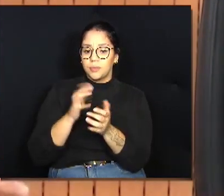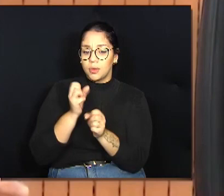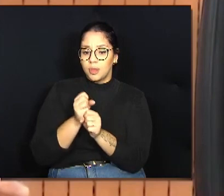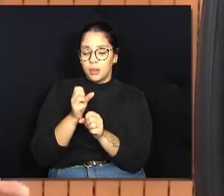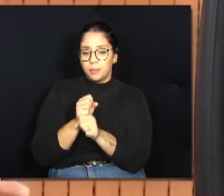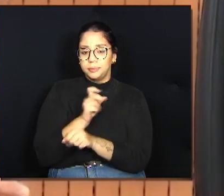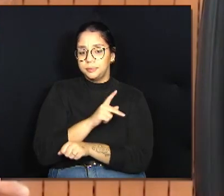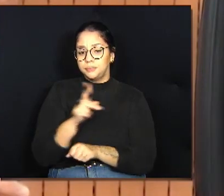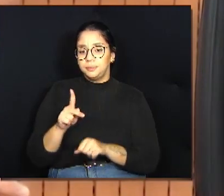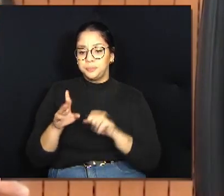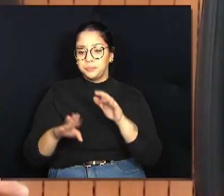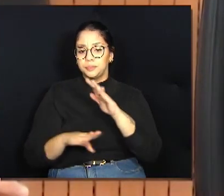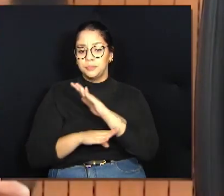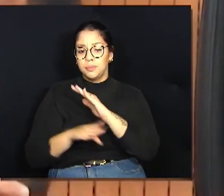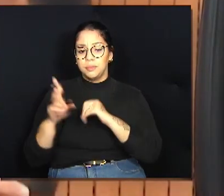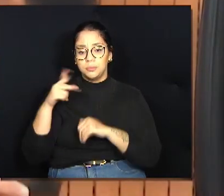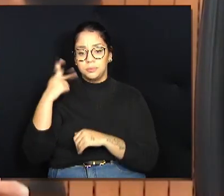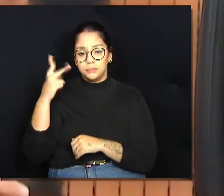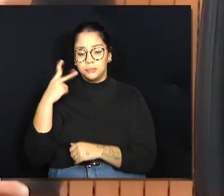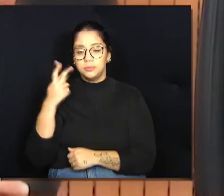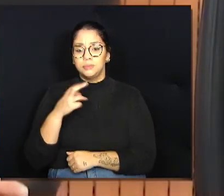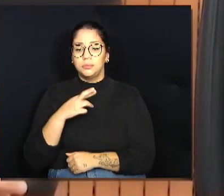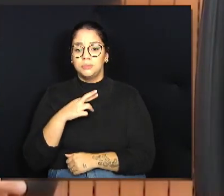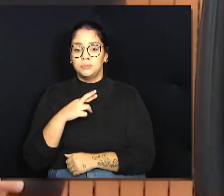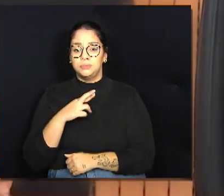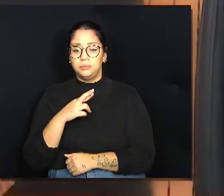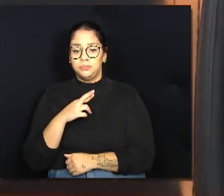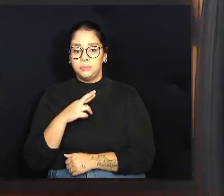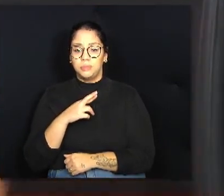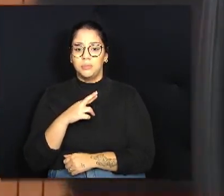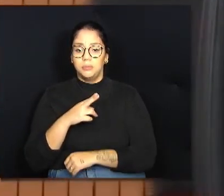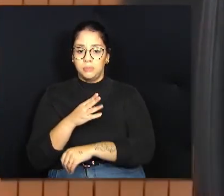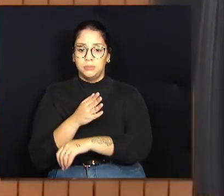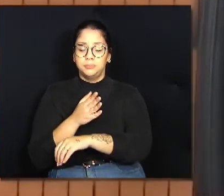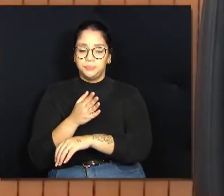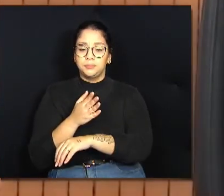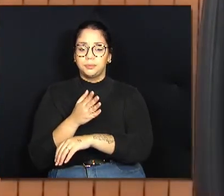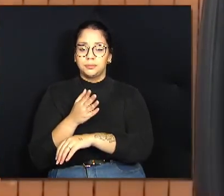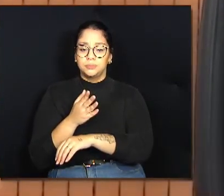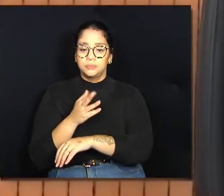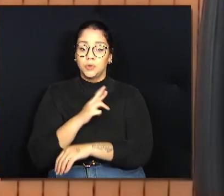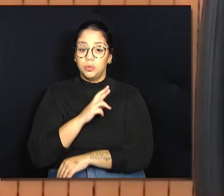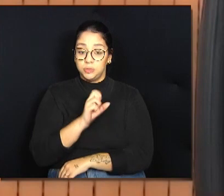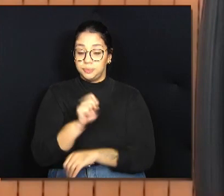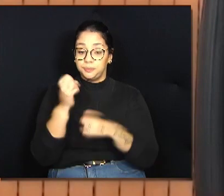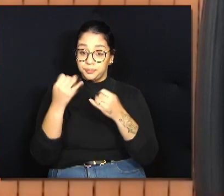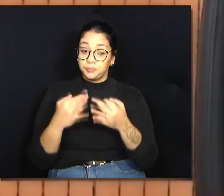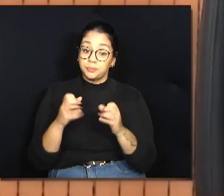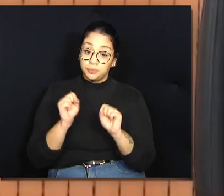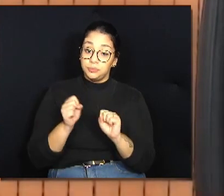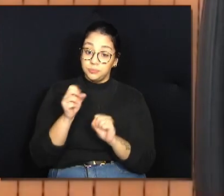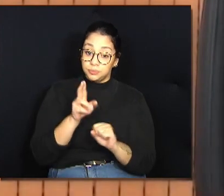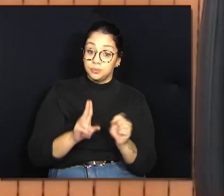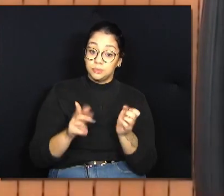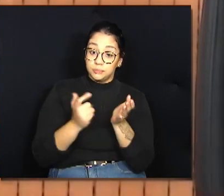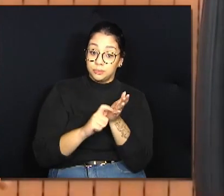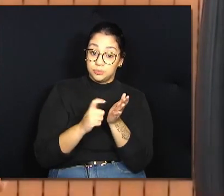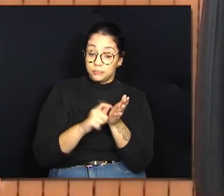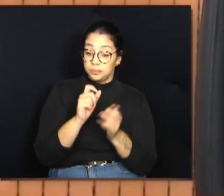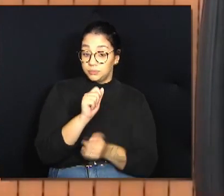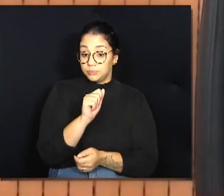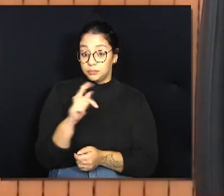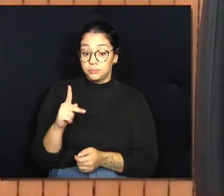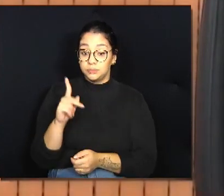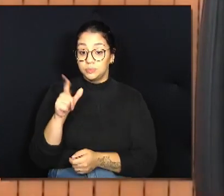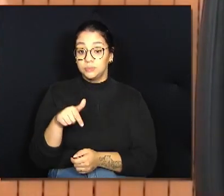presidente da Câmara, o vereador Luiz Rossini, sugeriu o uso de um aplicativo para facilitar o cálculo do imposto. E